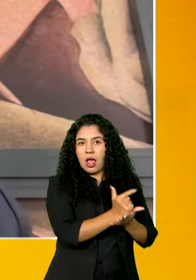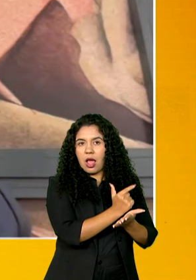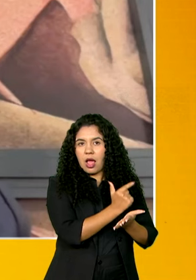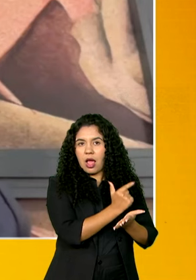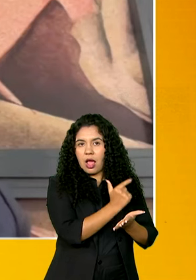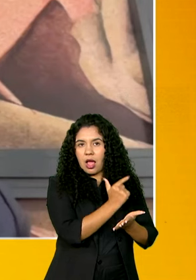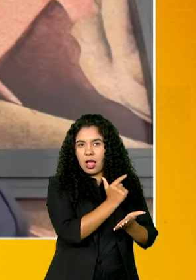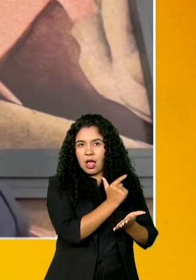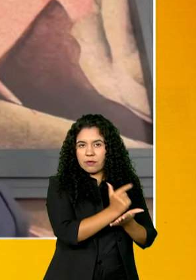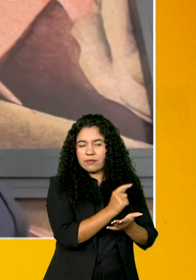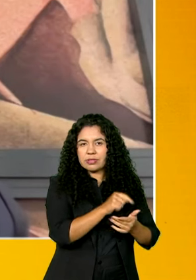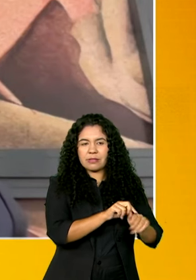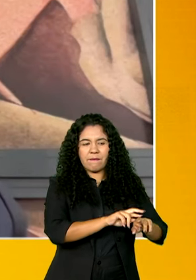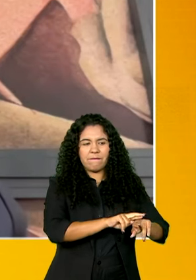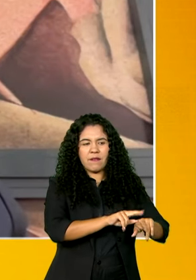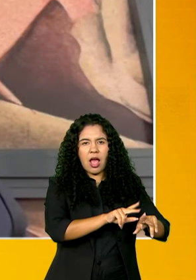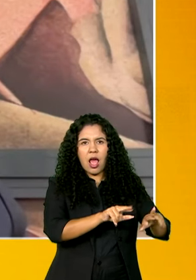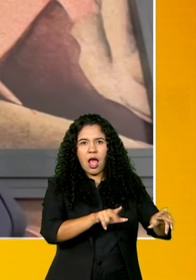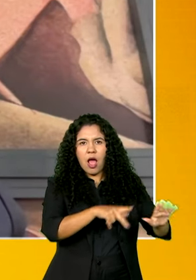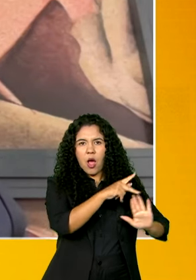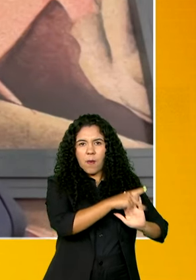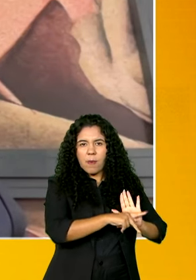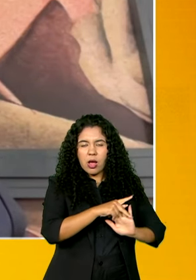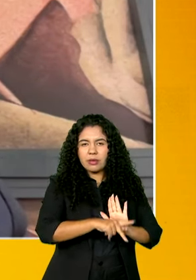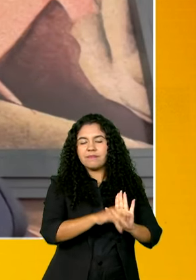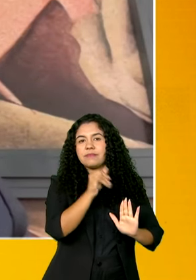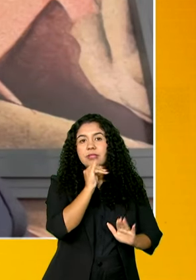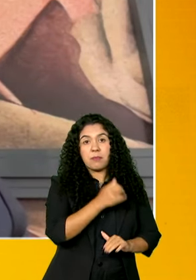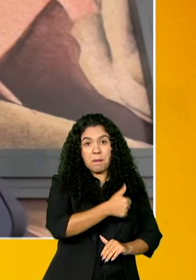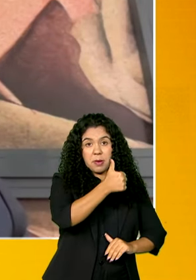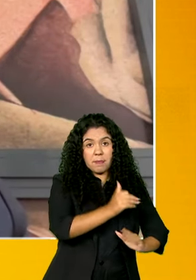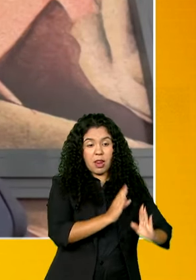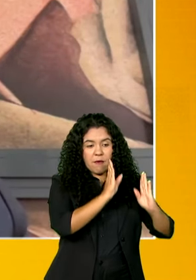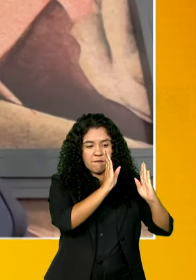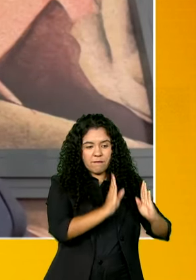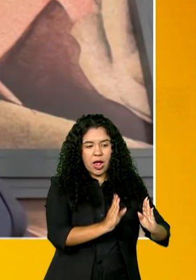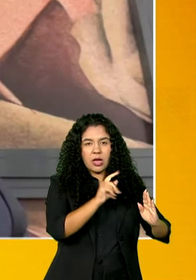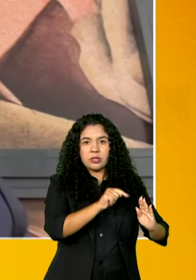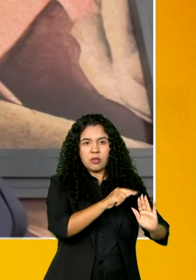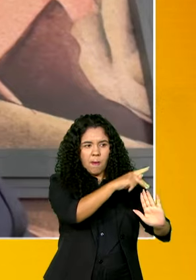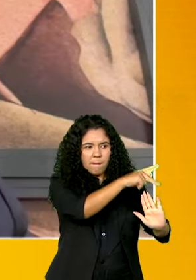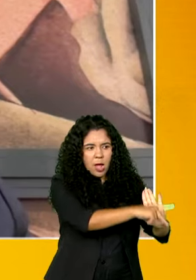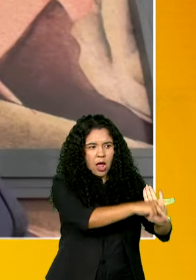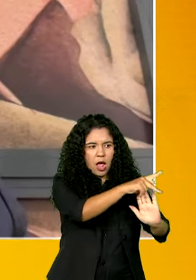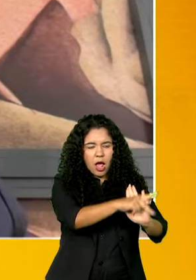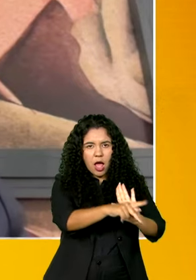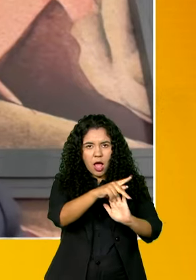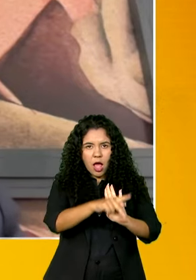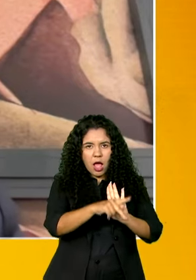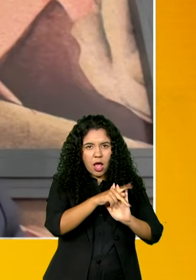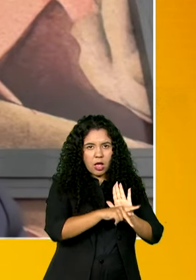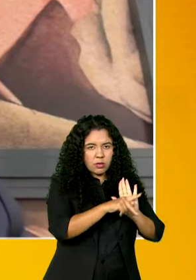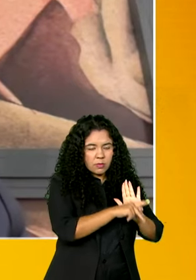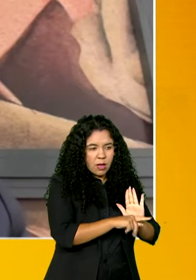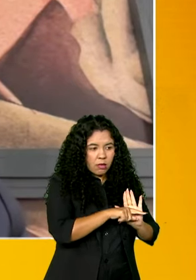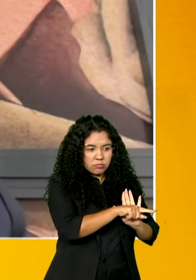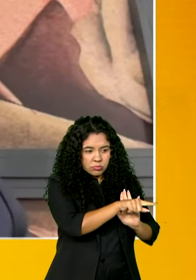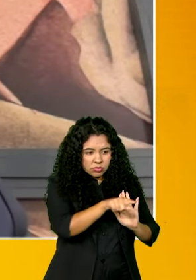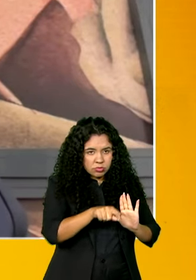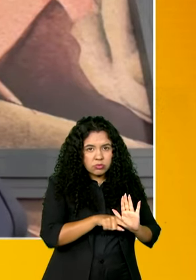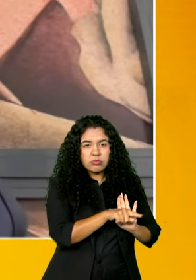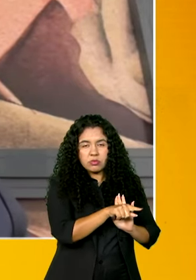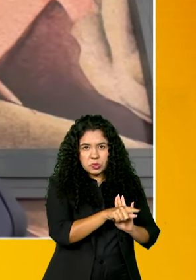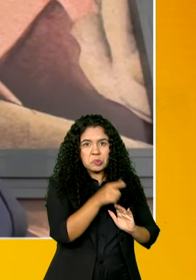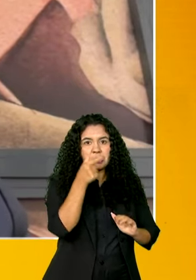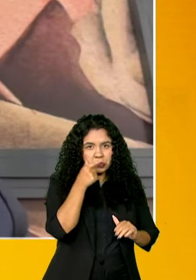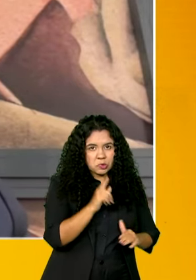esses projetos que foram submetidos. Então, na primeira fase, esses grandes projetos, esses diversos projetos submetidos por